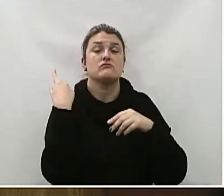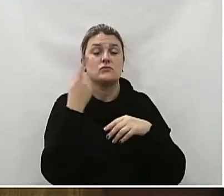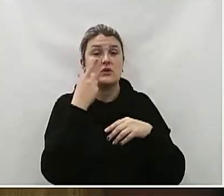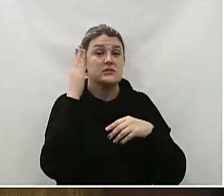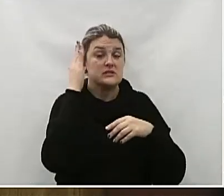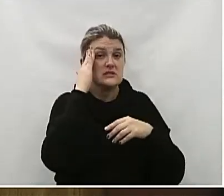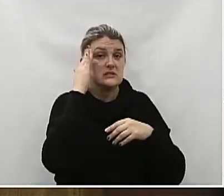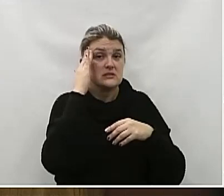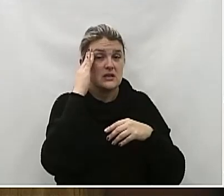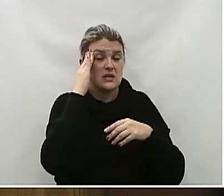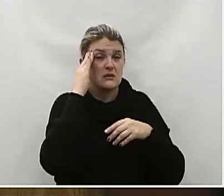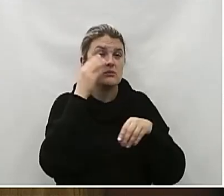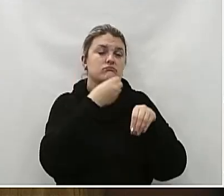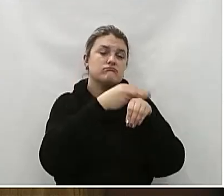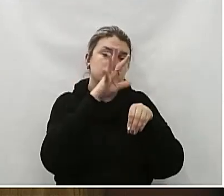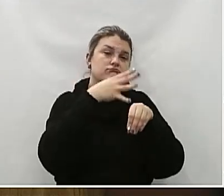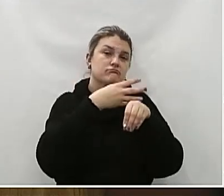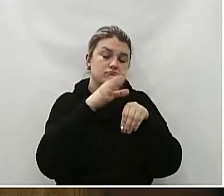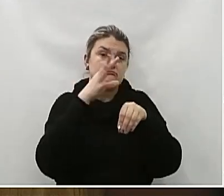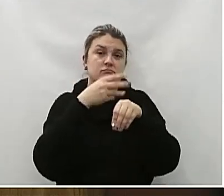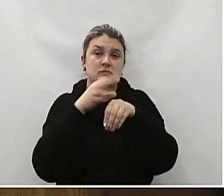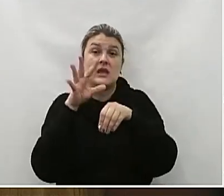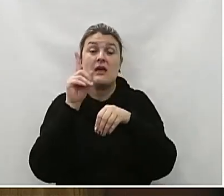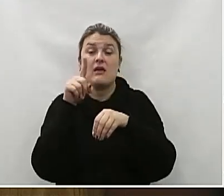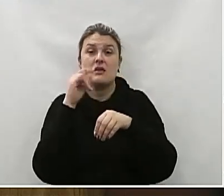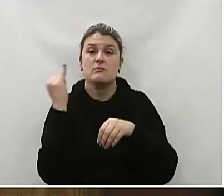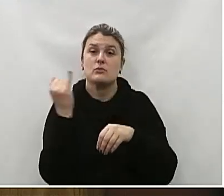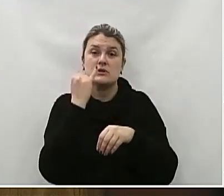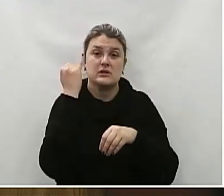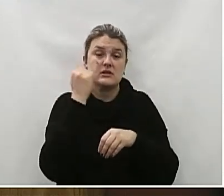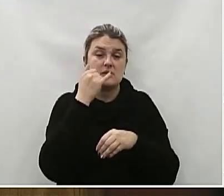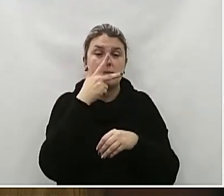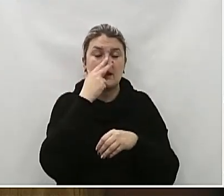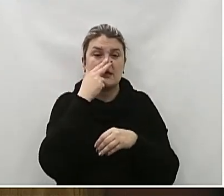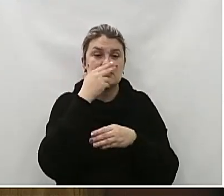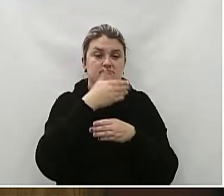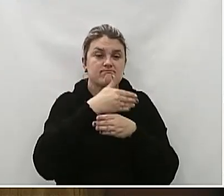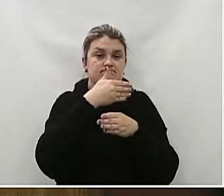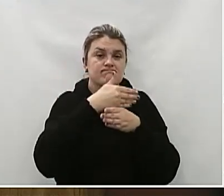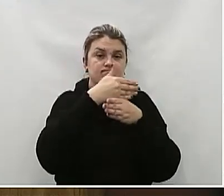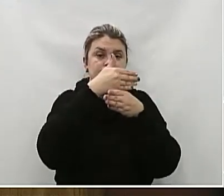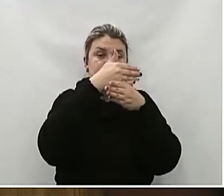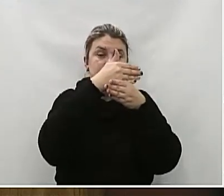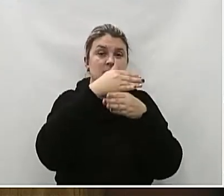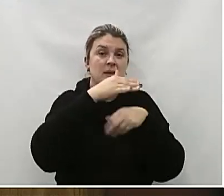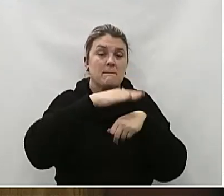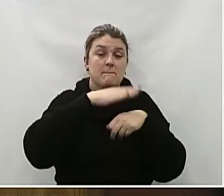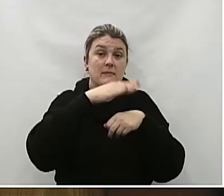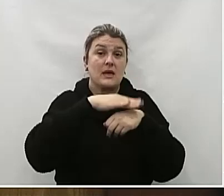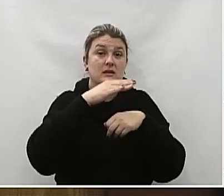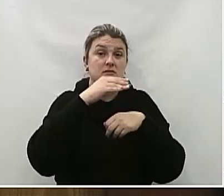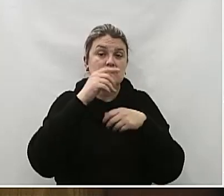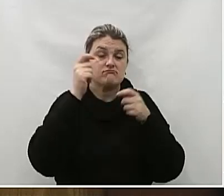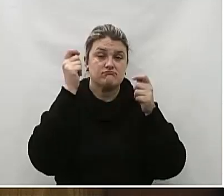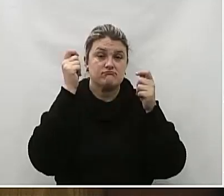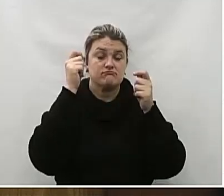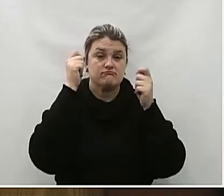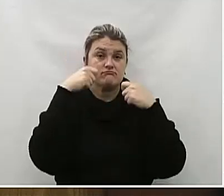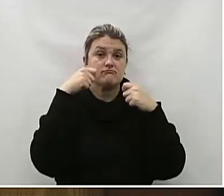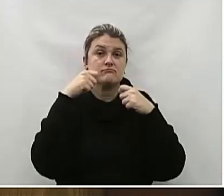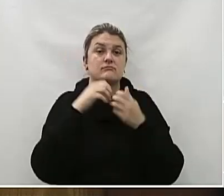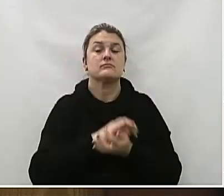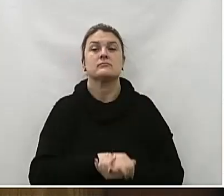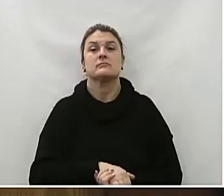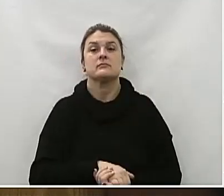Que a divulgação Dessas informações É essencial Para a construção De uma sociedade Mais informada E engajada Promovendo